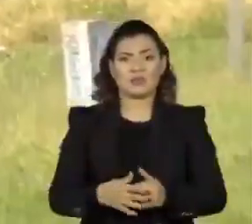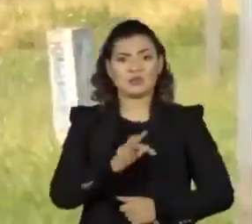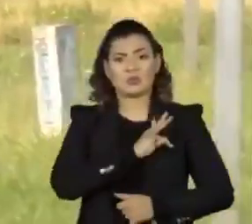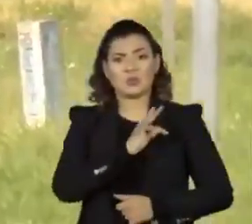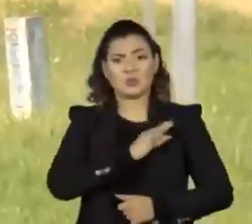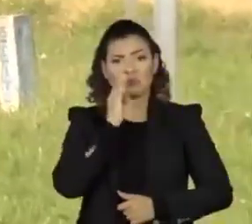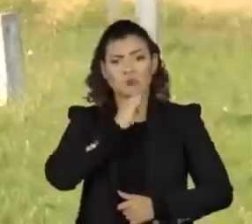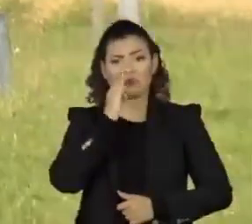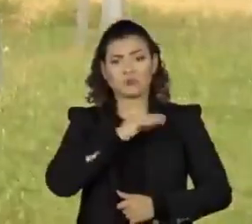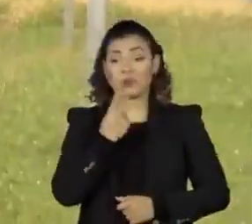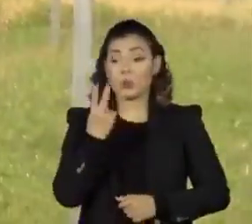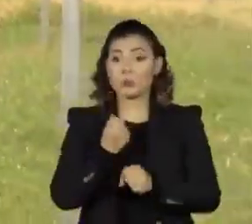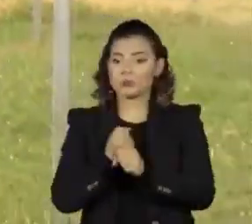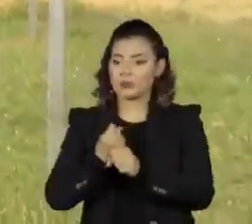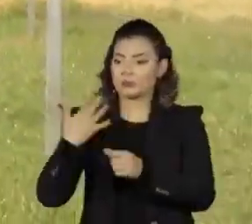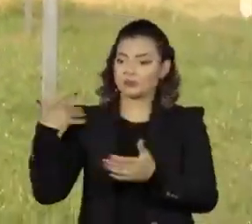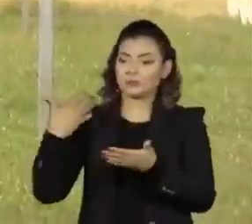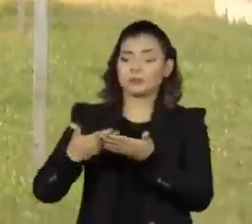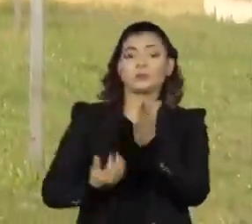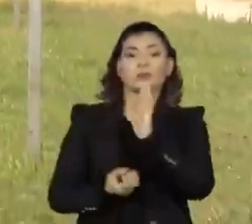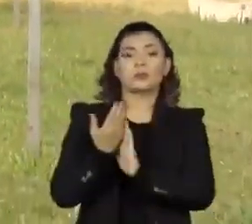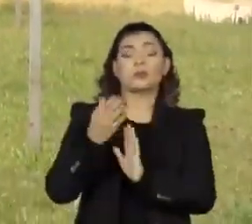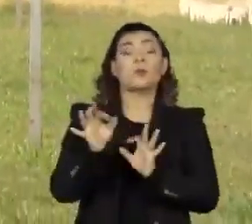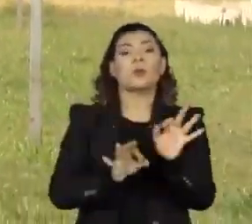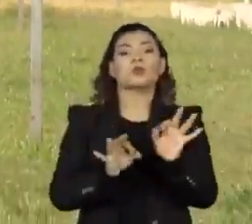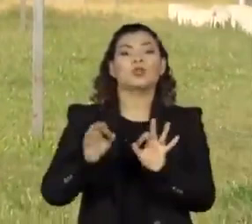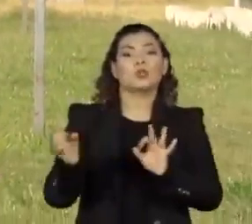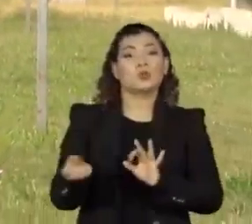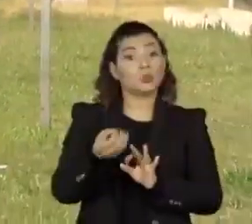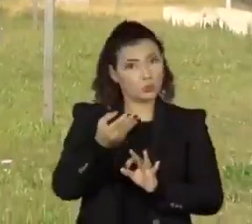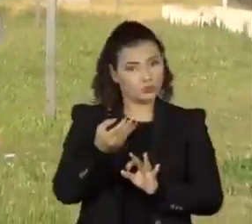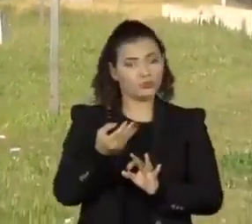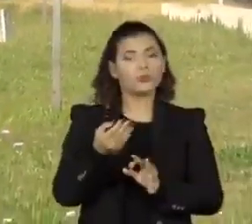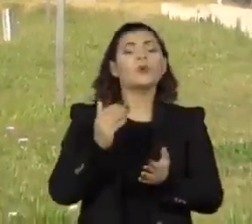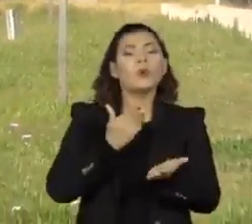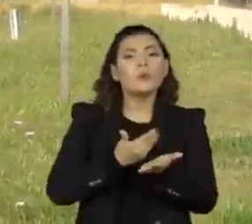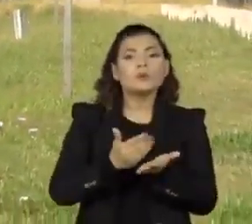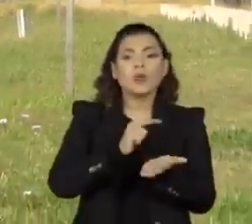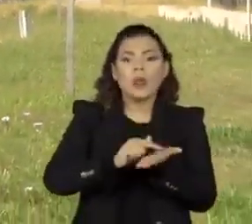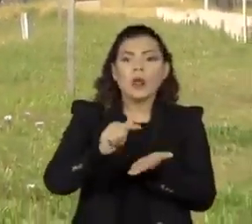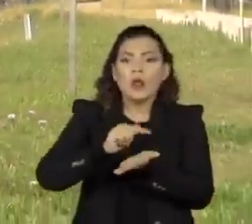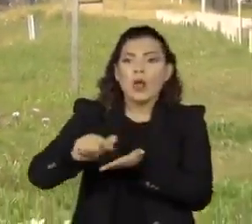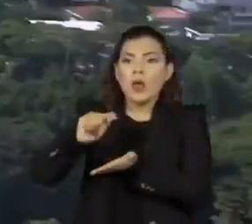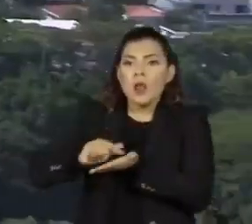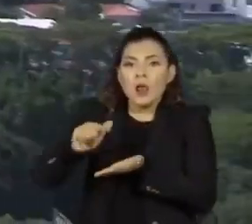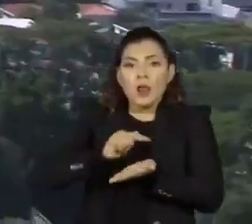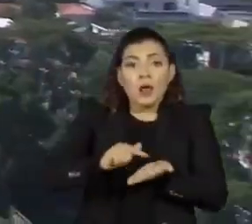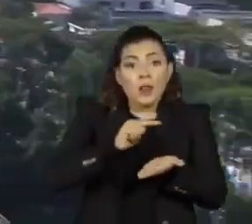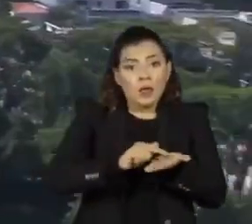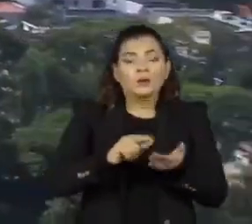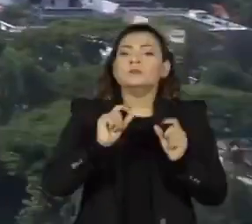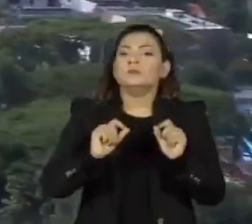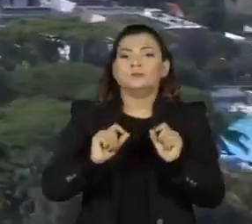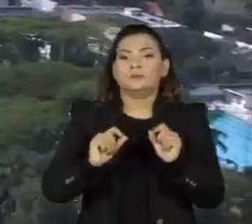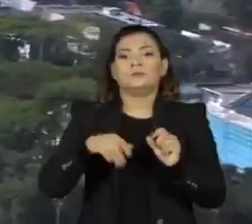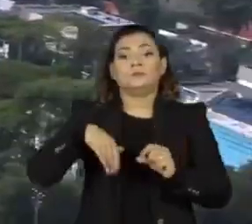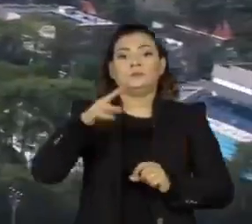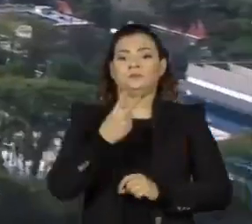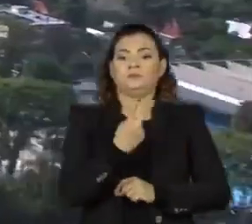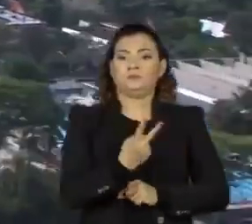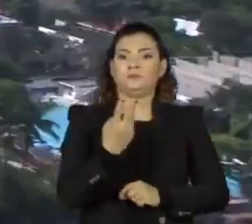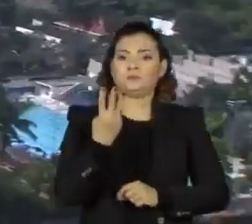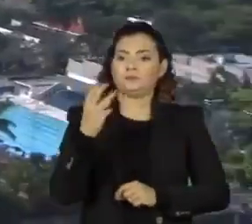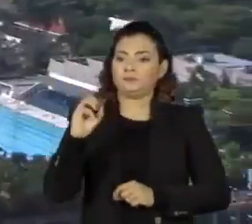Tietê. Há dois anos foi criado o projeto Novo Rio Pinheiros, que começou a despoluir os afluentes, com ligação de mais de